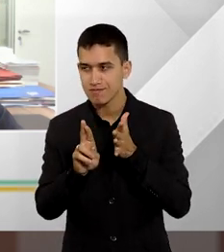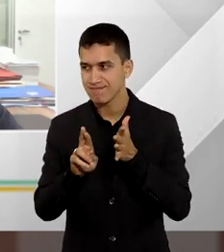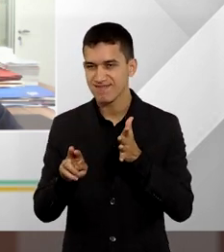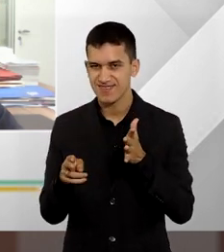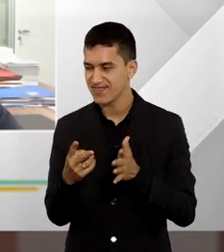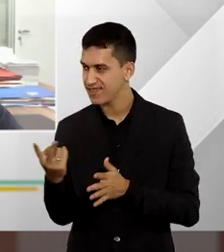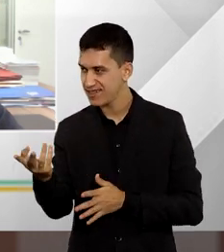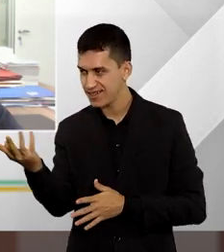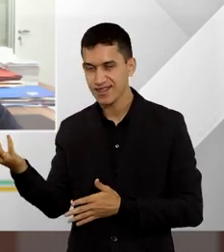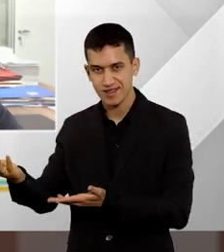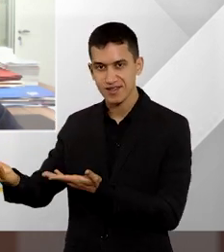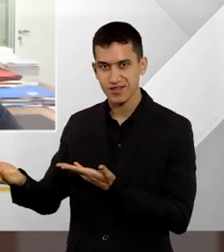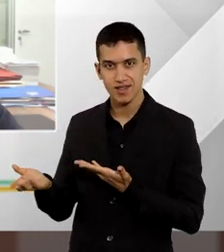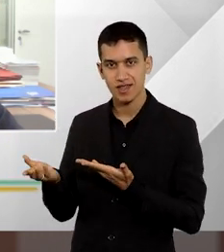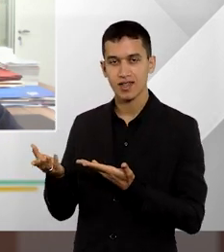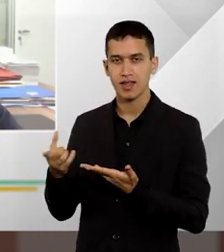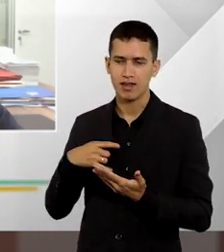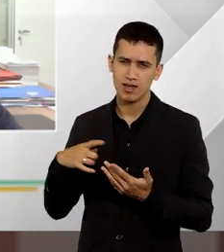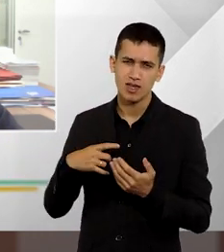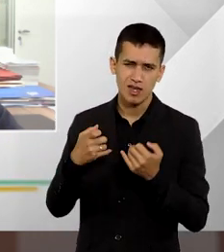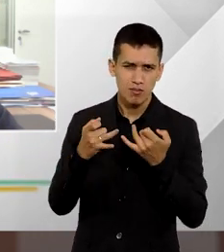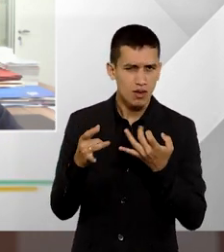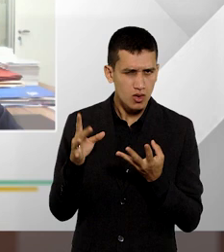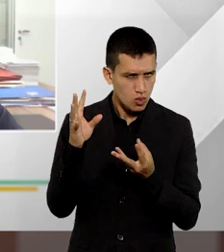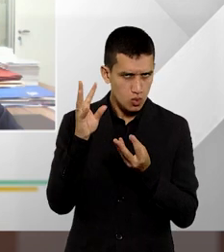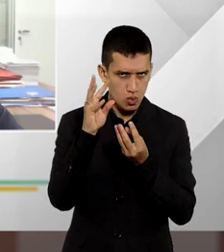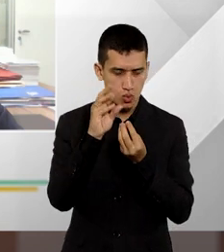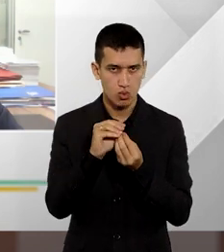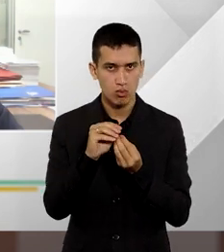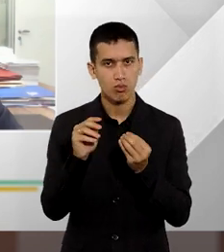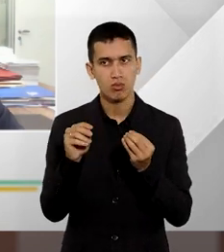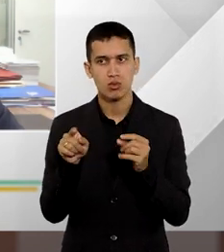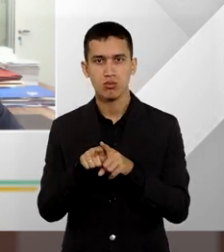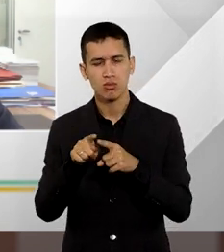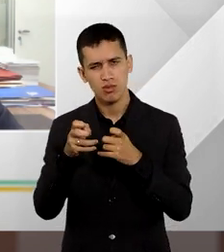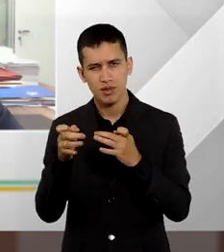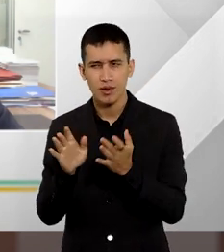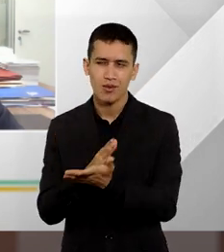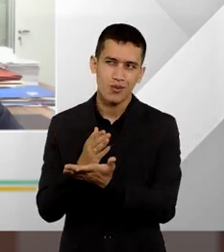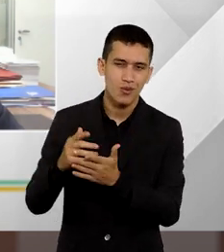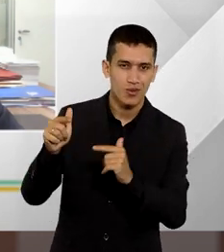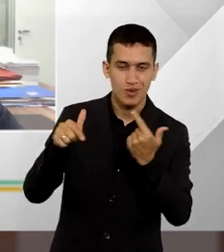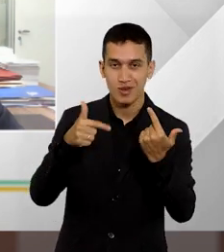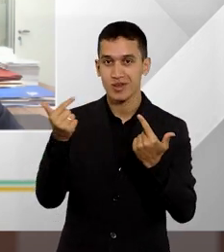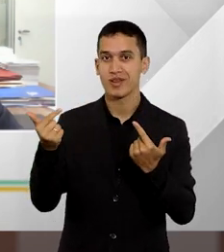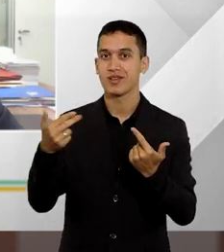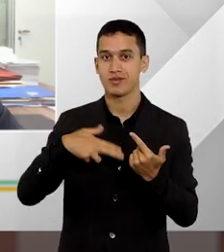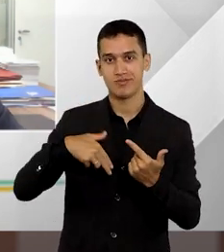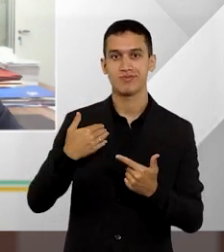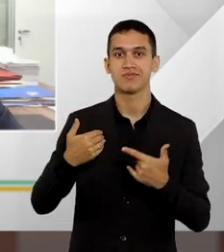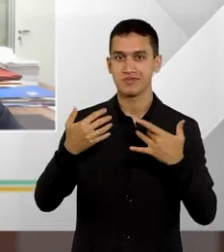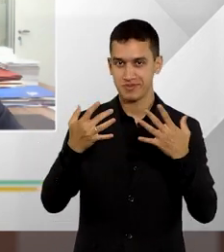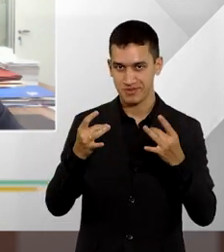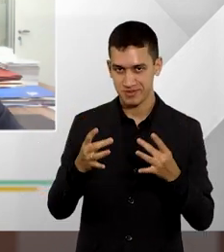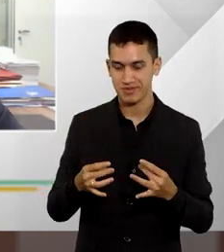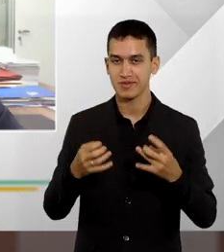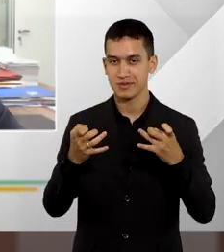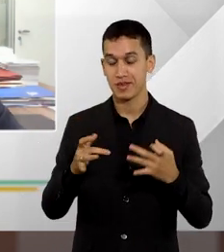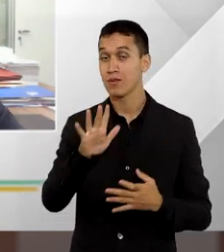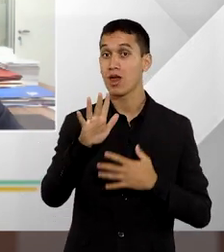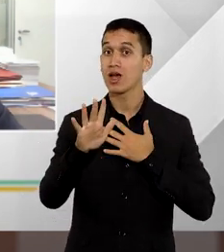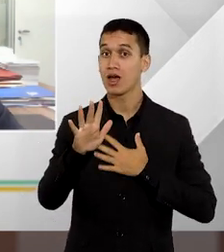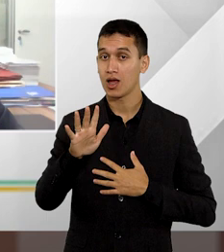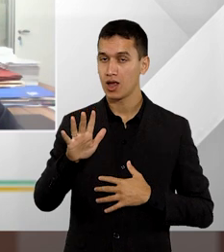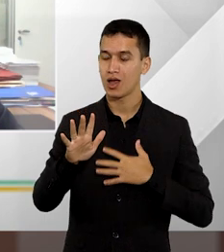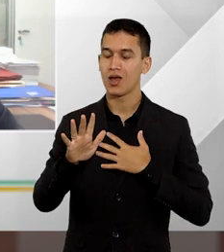convidados, os nossos entrevistados, eles dão aí uma pincelada sobre outras coisas que a gente vai detalhar, mas fiquem calmos que a gente vai explicar tudo aqui para